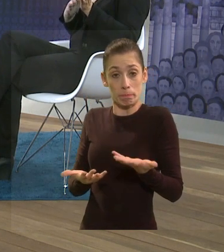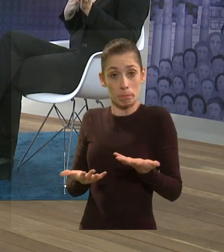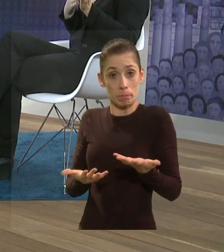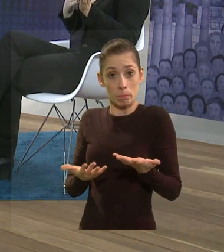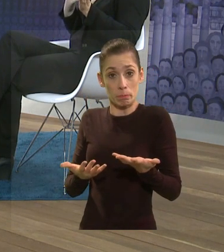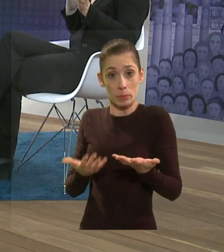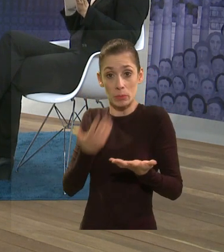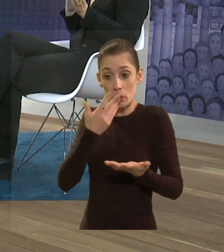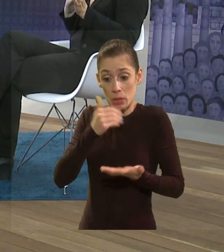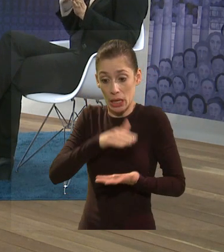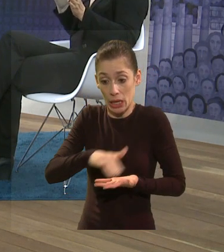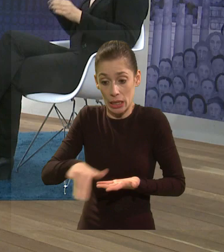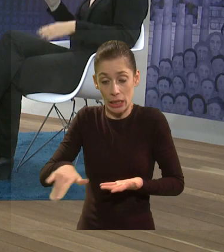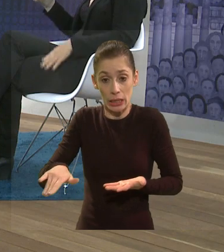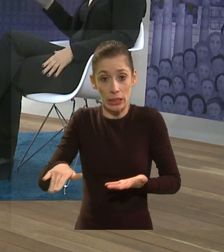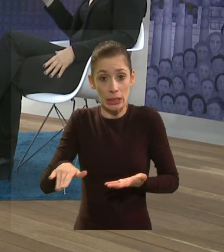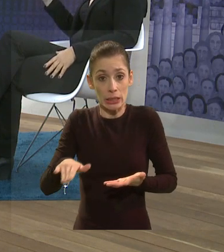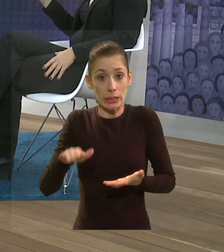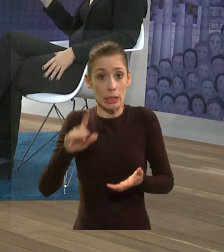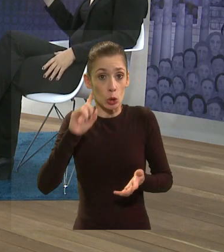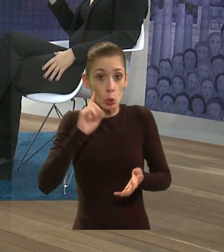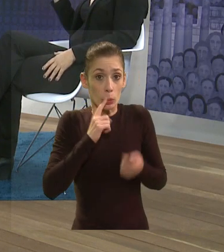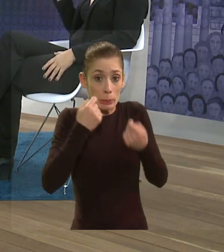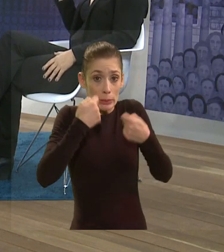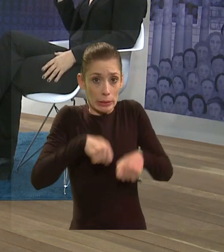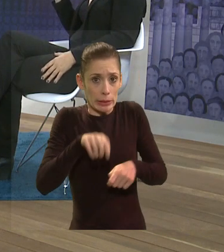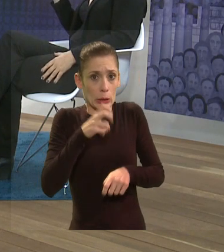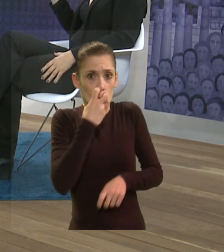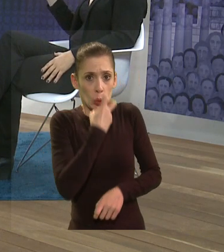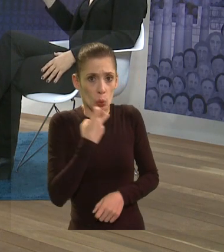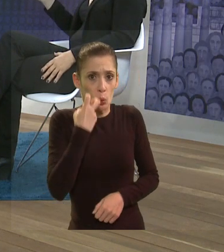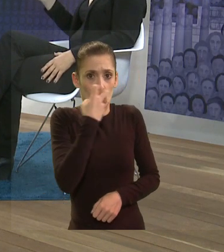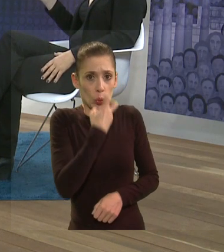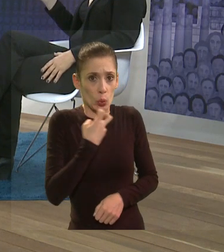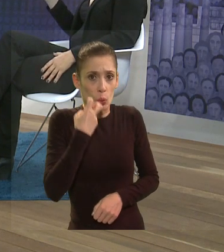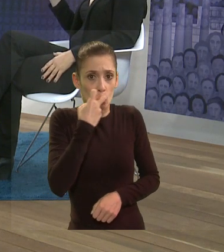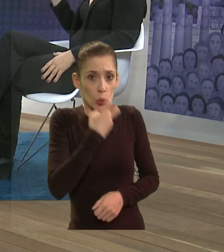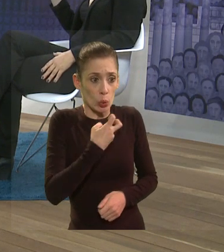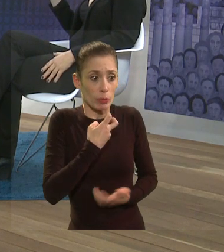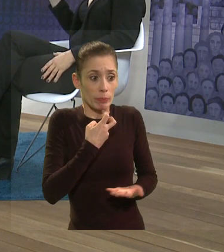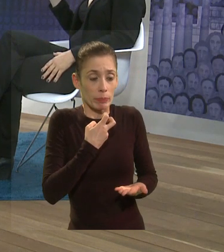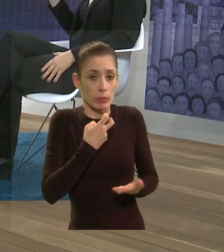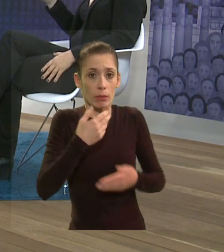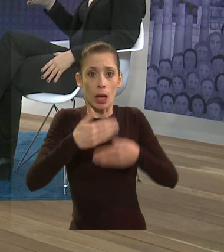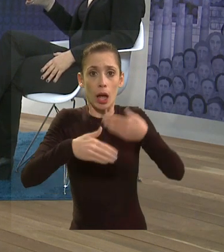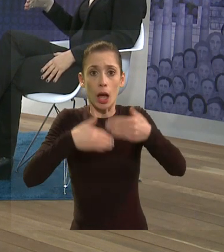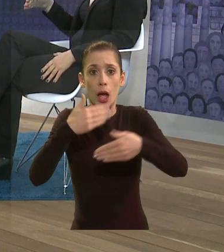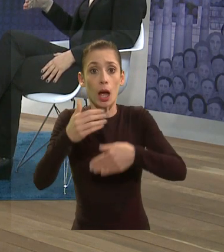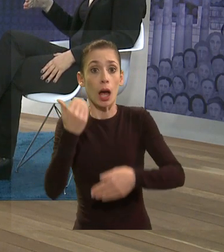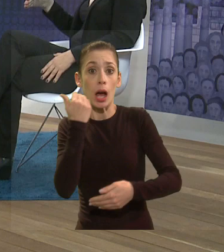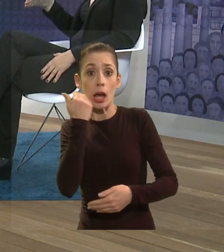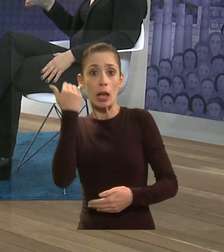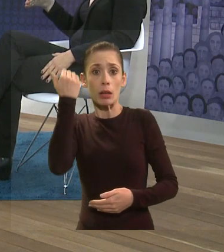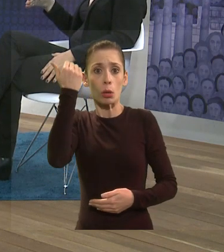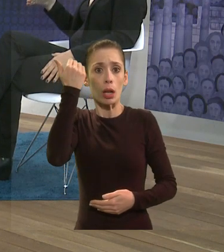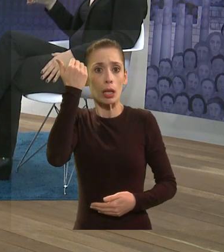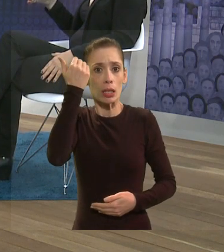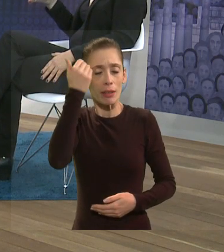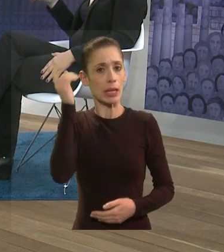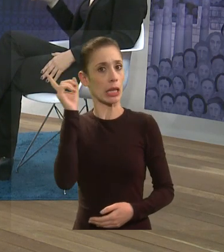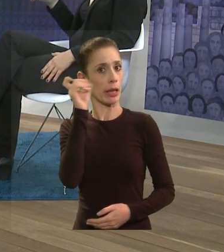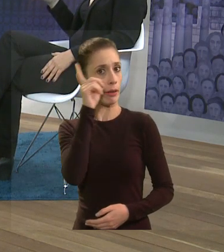daí ela vai tentar só a realização só a realização mas lá pela adolescência acaba ficando muito difícil só a realização